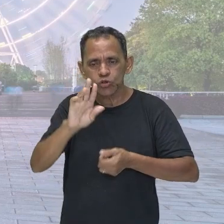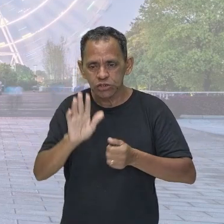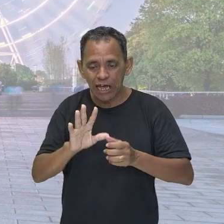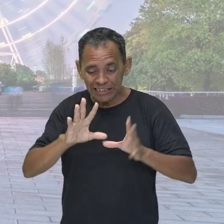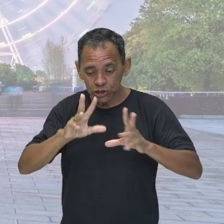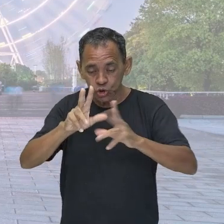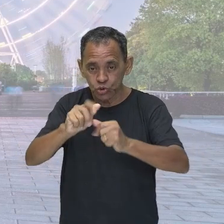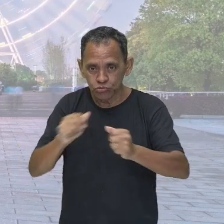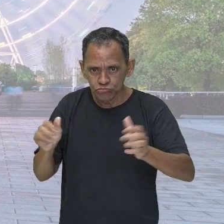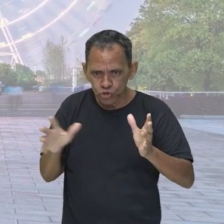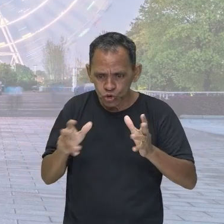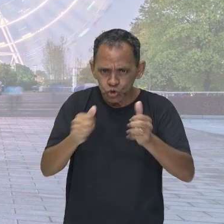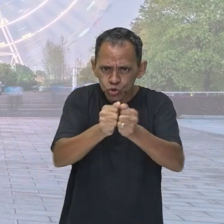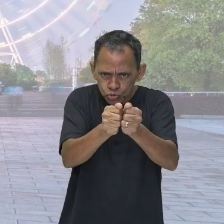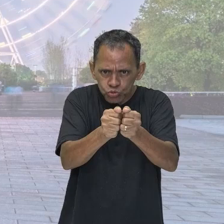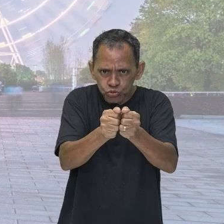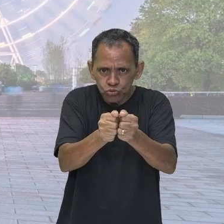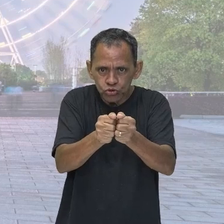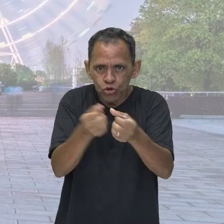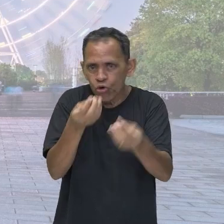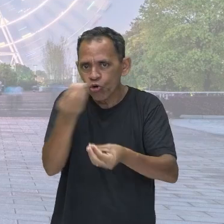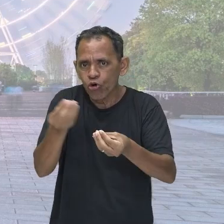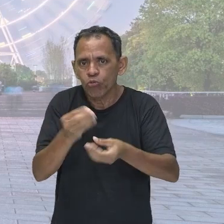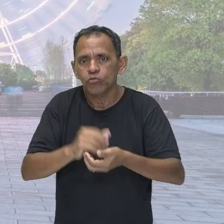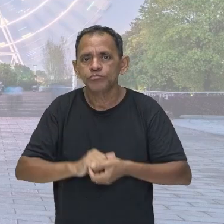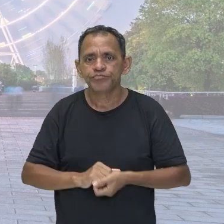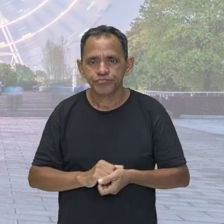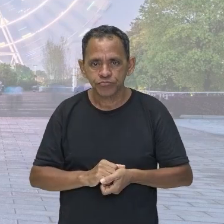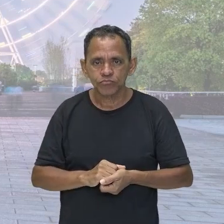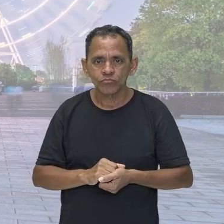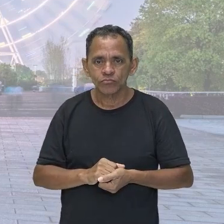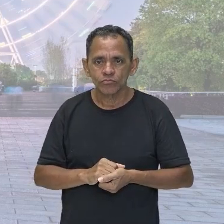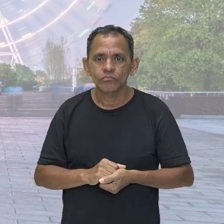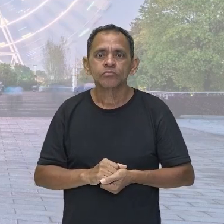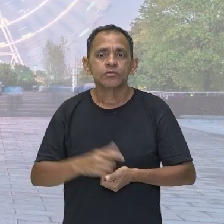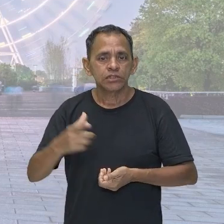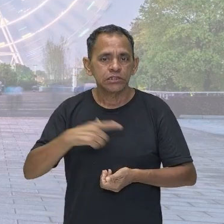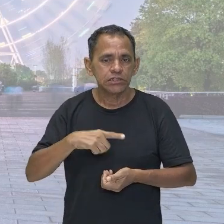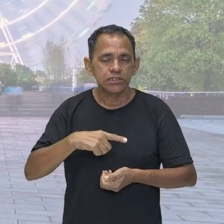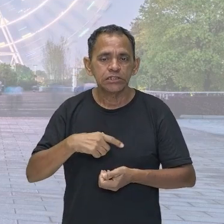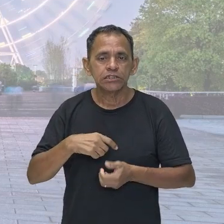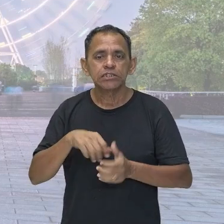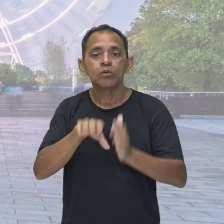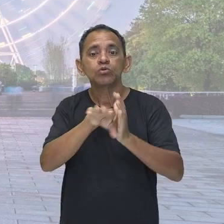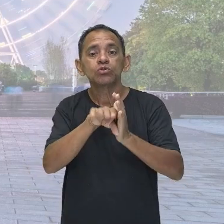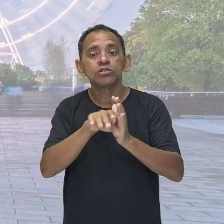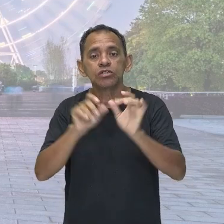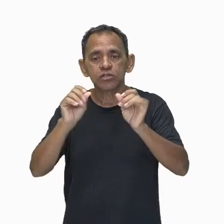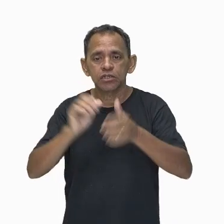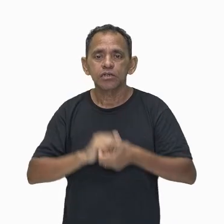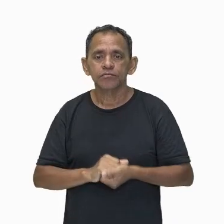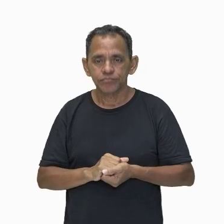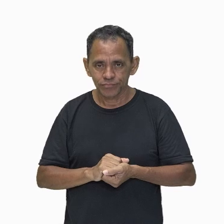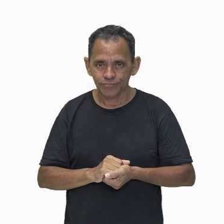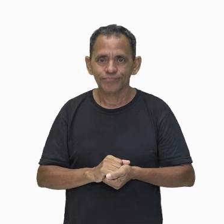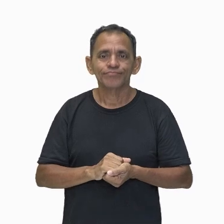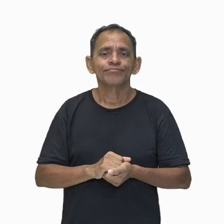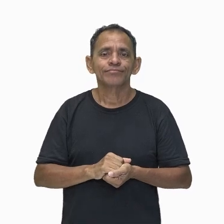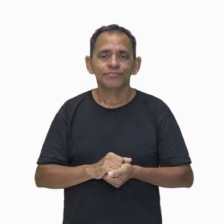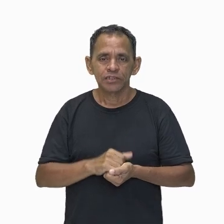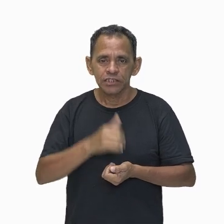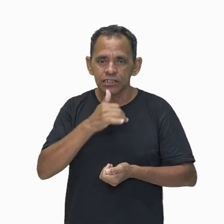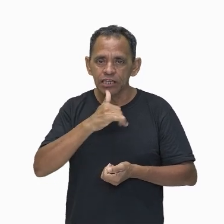potencial elástica e potencial gravitacional, nós chegamos à definição de energia mecânica. Olha só.